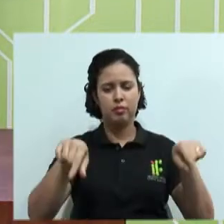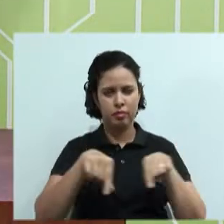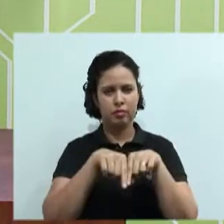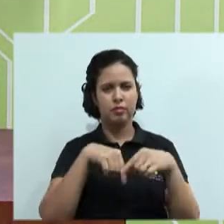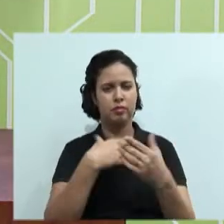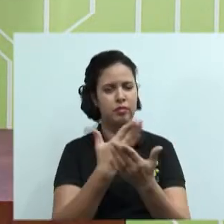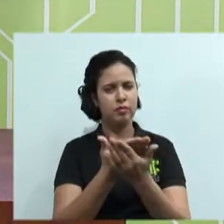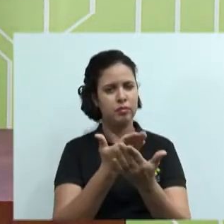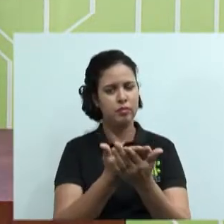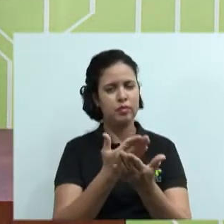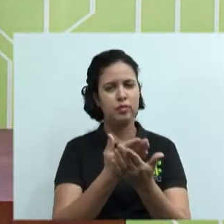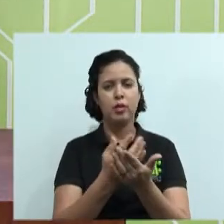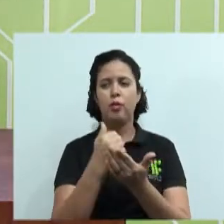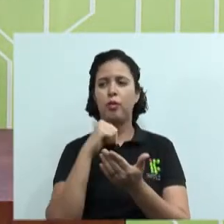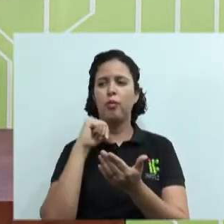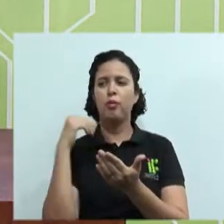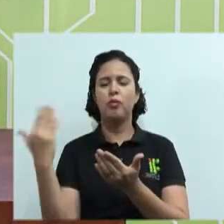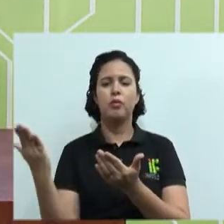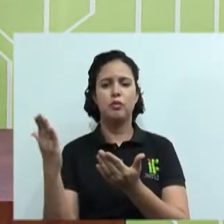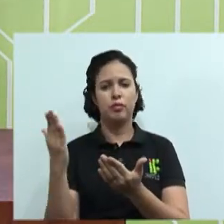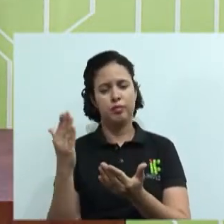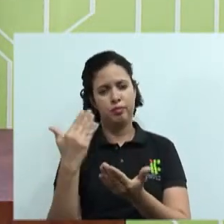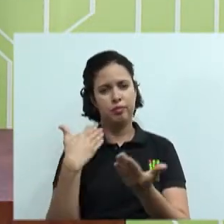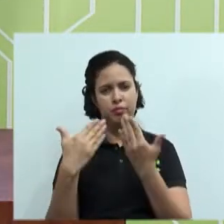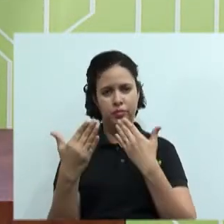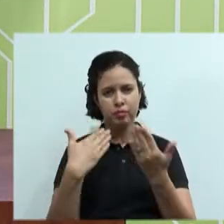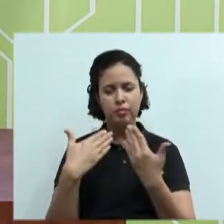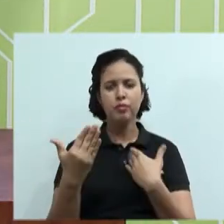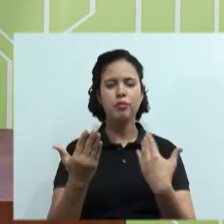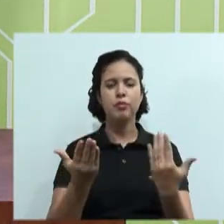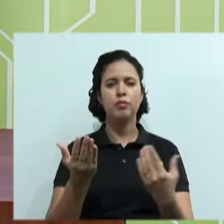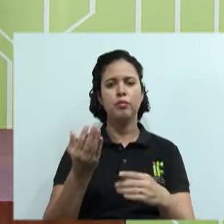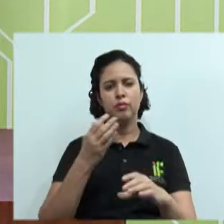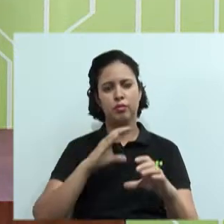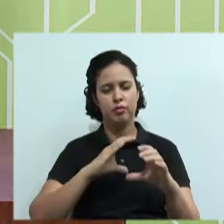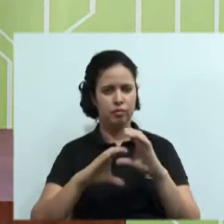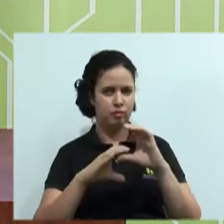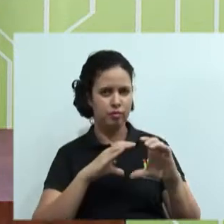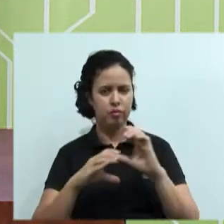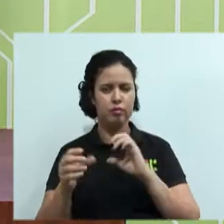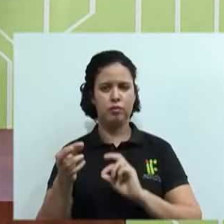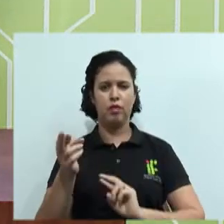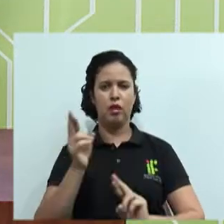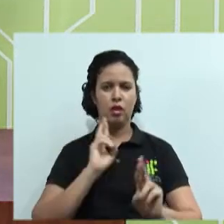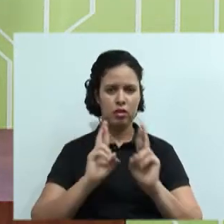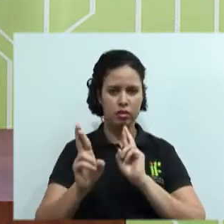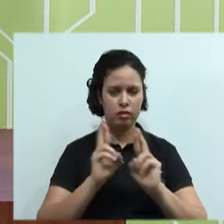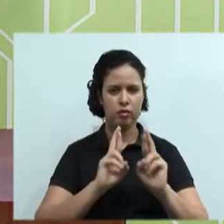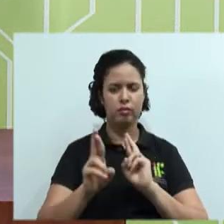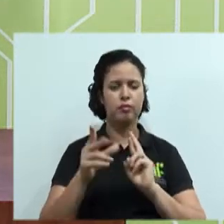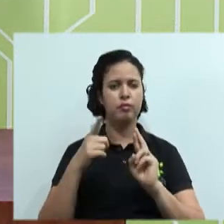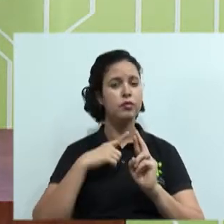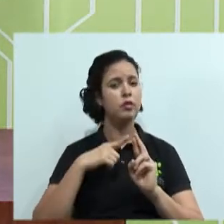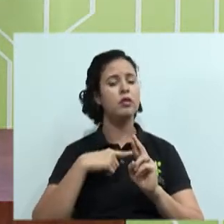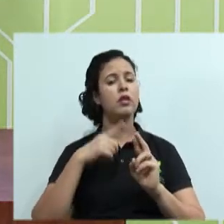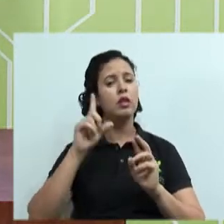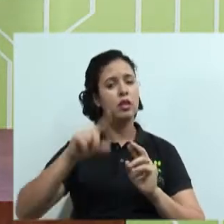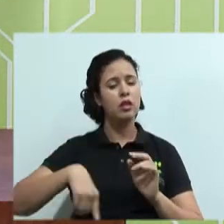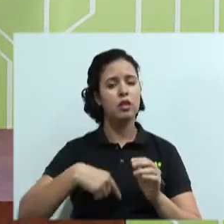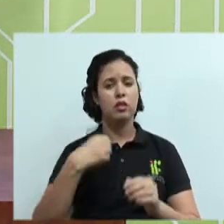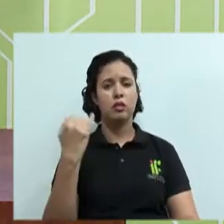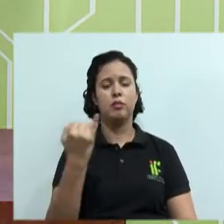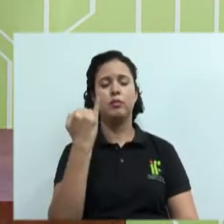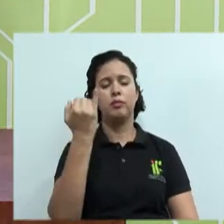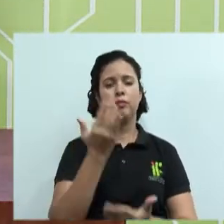Então, perceba que em todo momento você está se relacionando com os outros. Daí a importância de nós estudarmos um conceito de